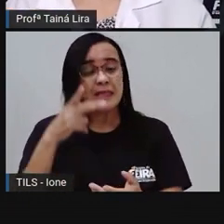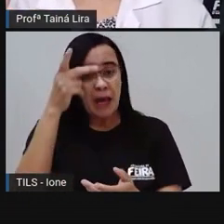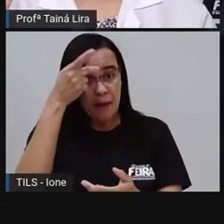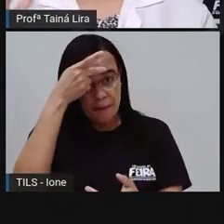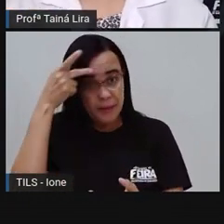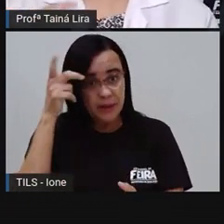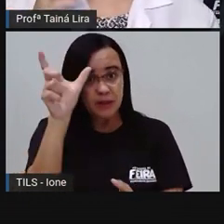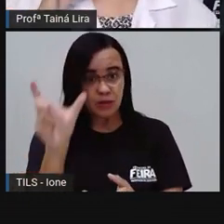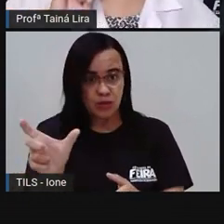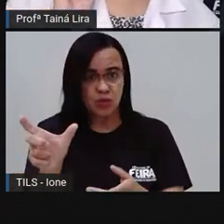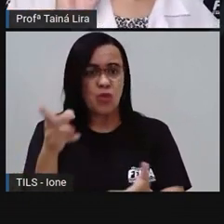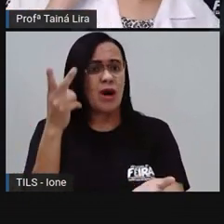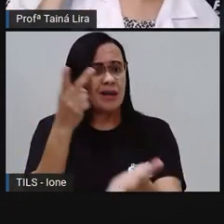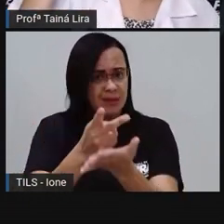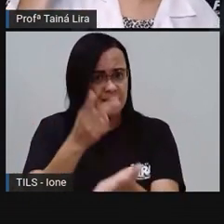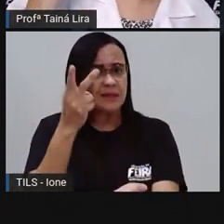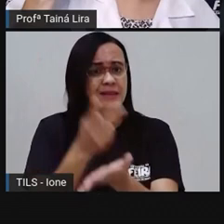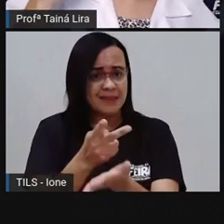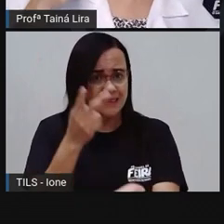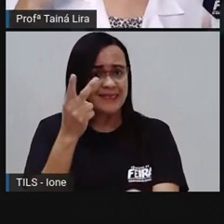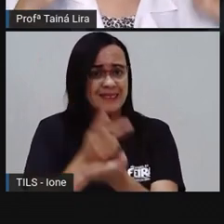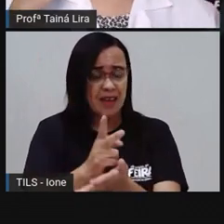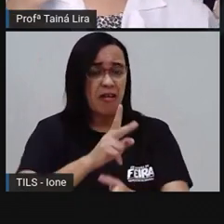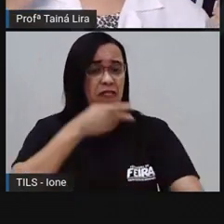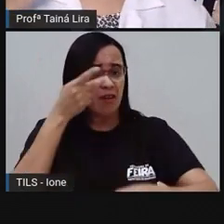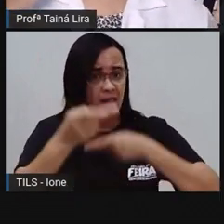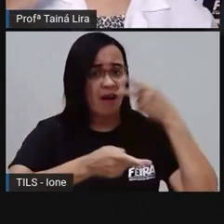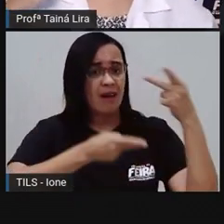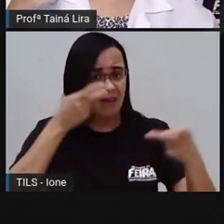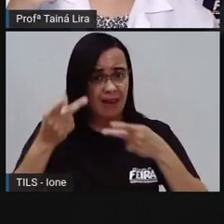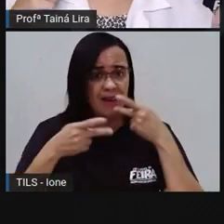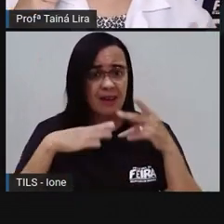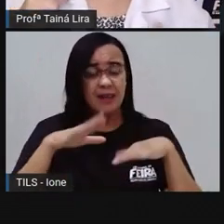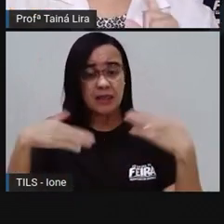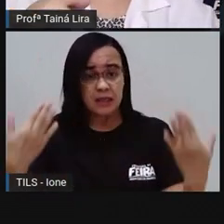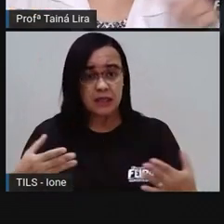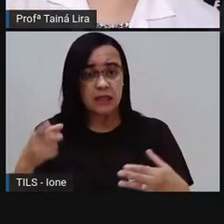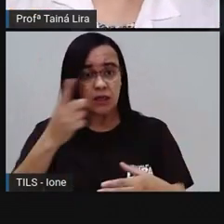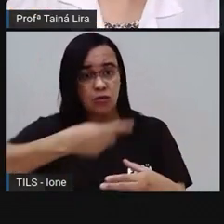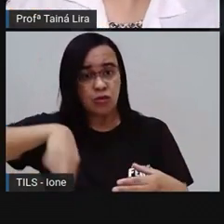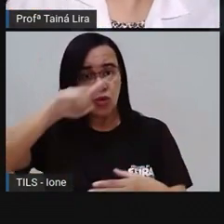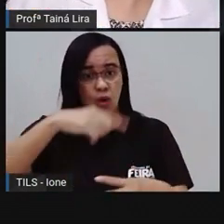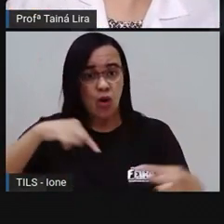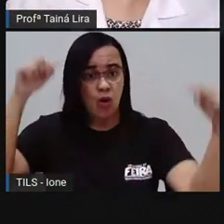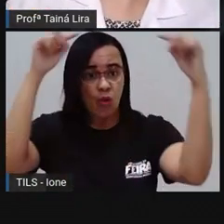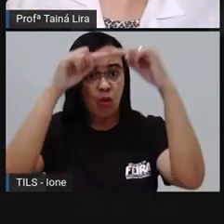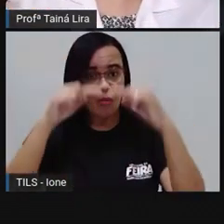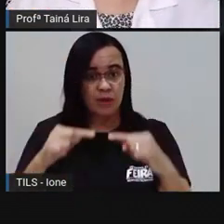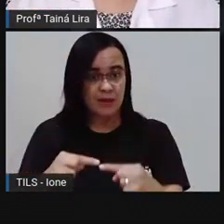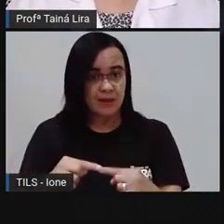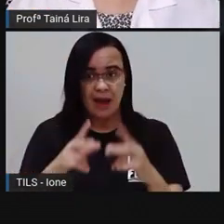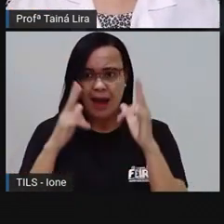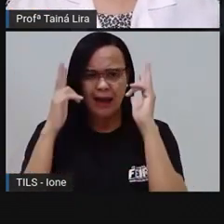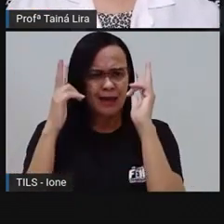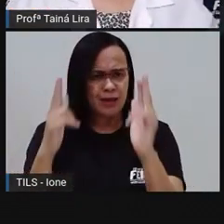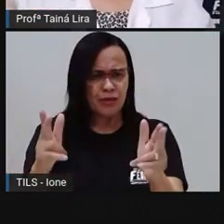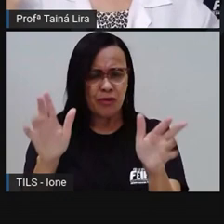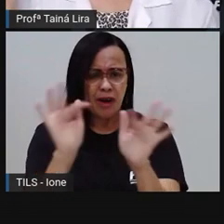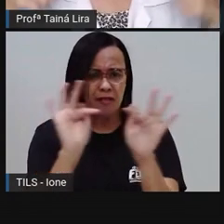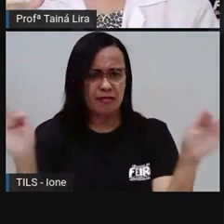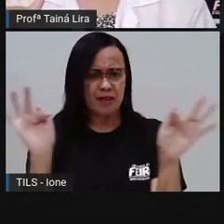bordão, a gente já relaciona com aquele apresentador. Oh, você falou igual fulano, fala lá na TV.